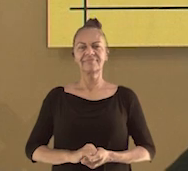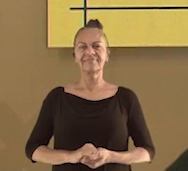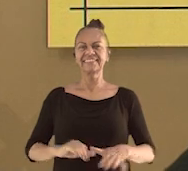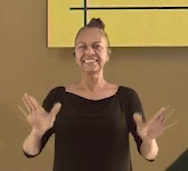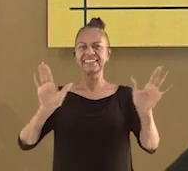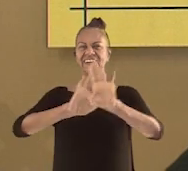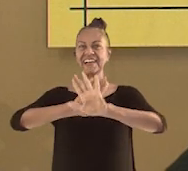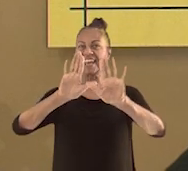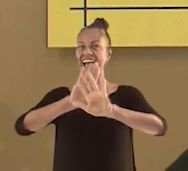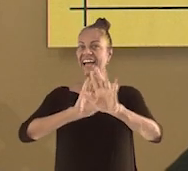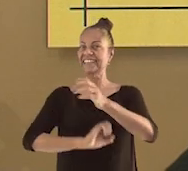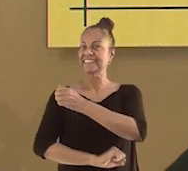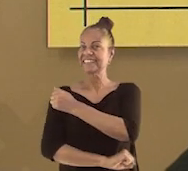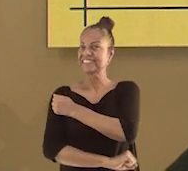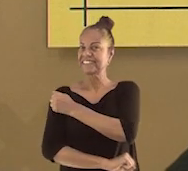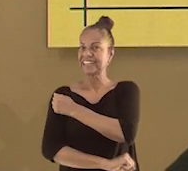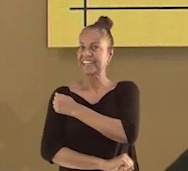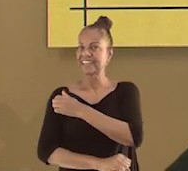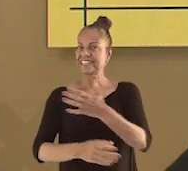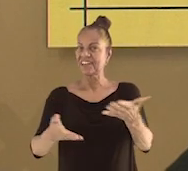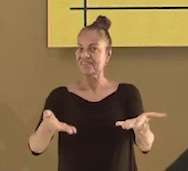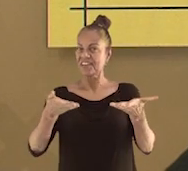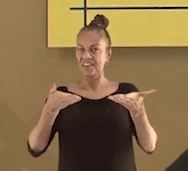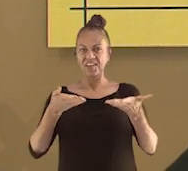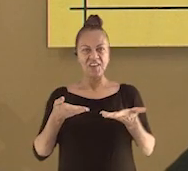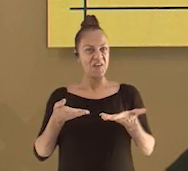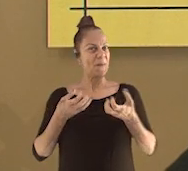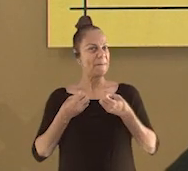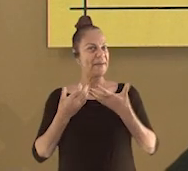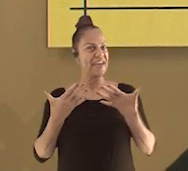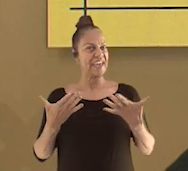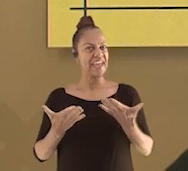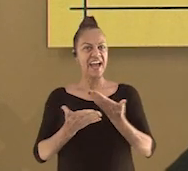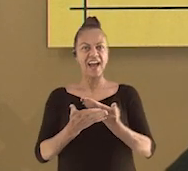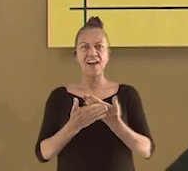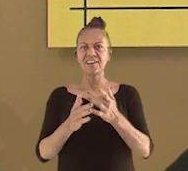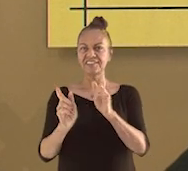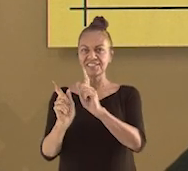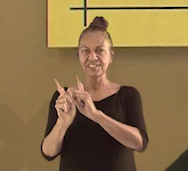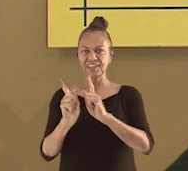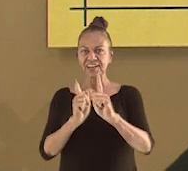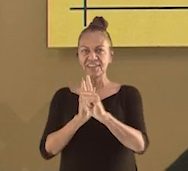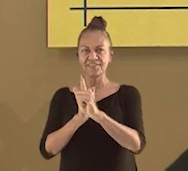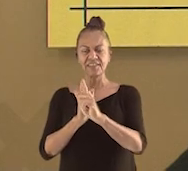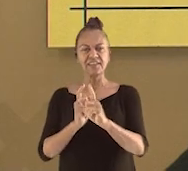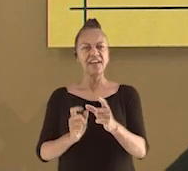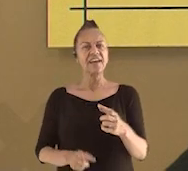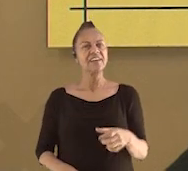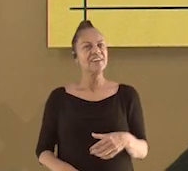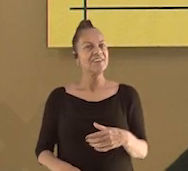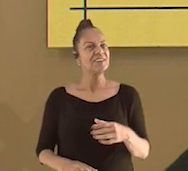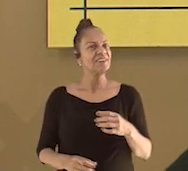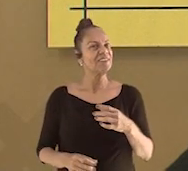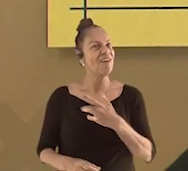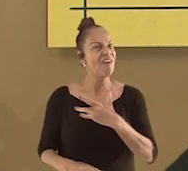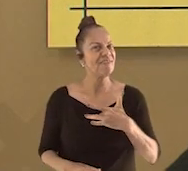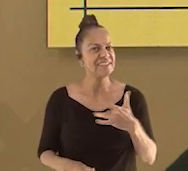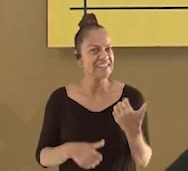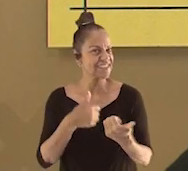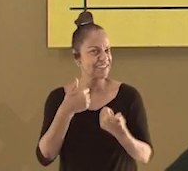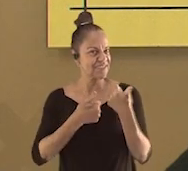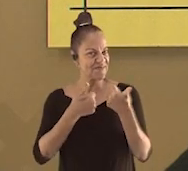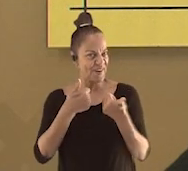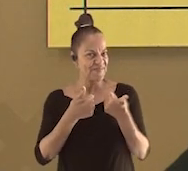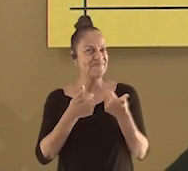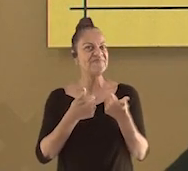Olá, estudantes! Sejam bem-vindos a mais uma aula de Geografia. Como vocês estão? Espero que estejam todos